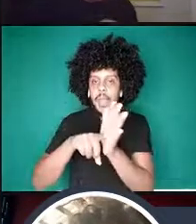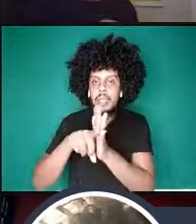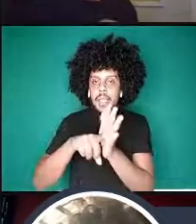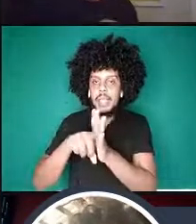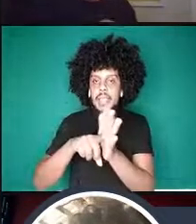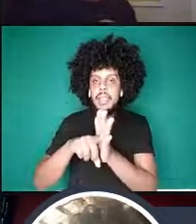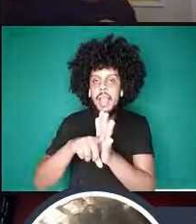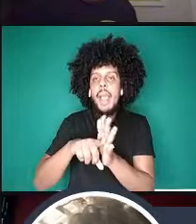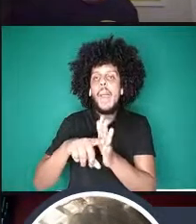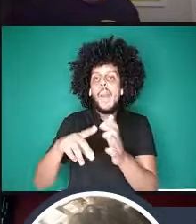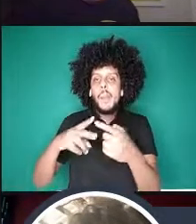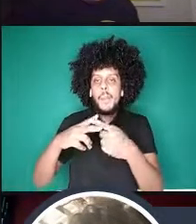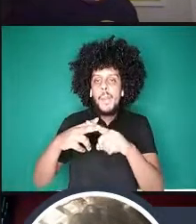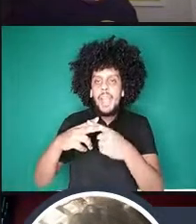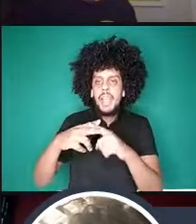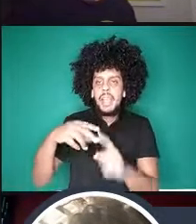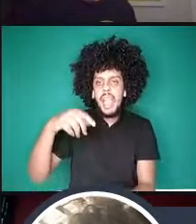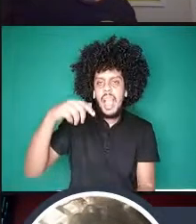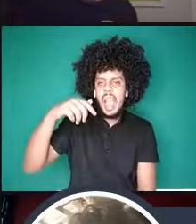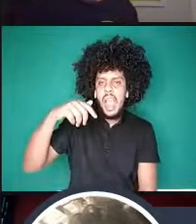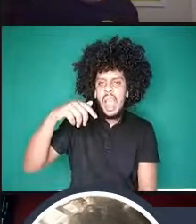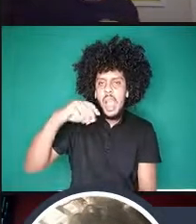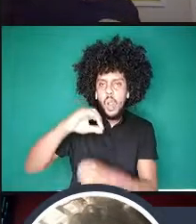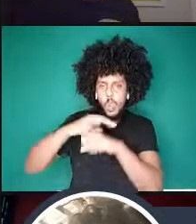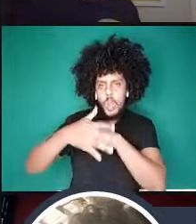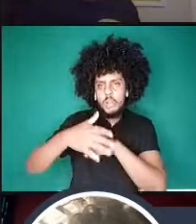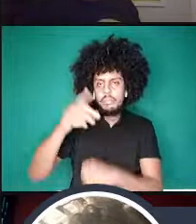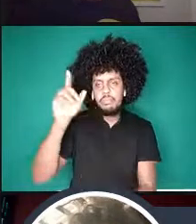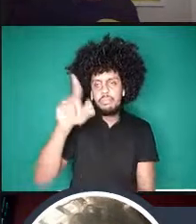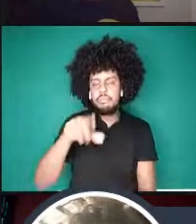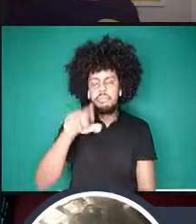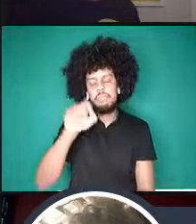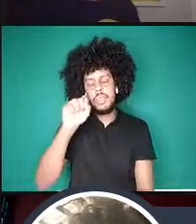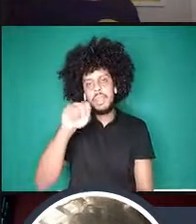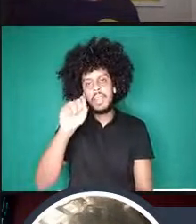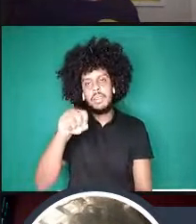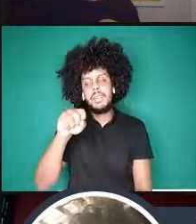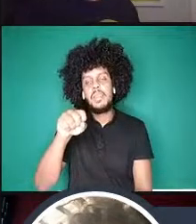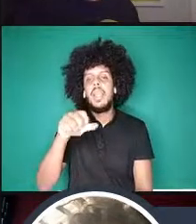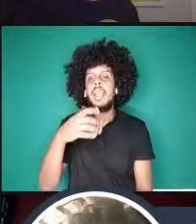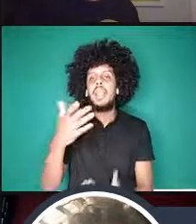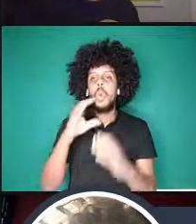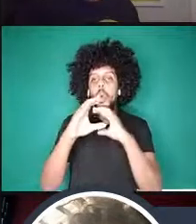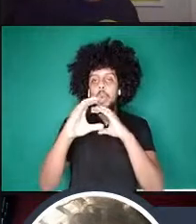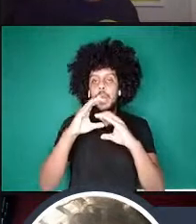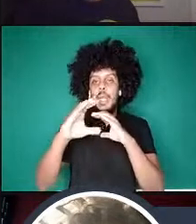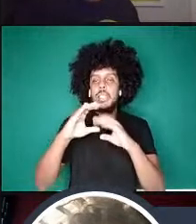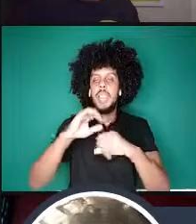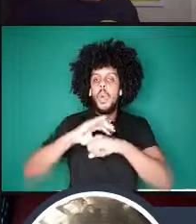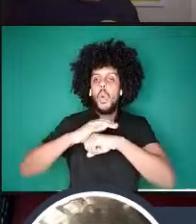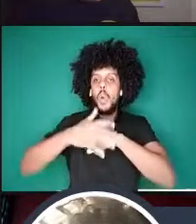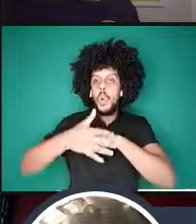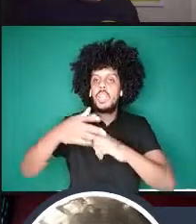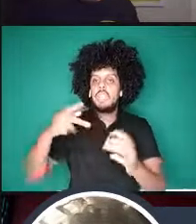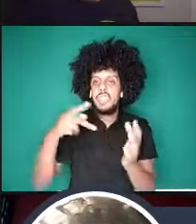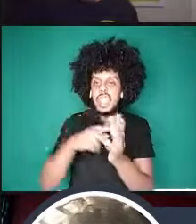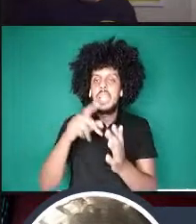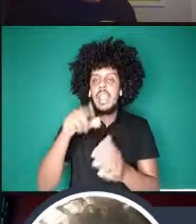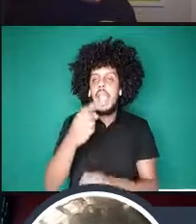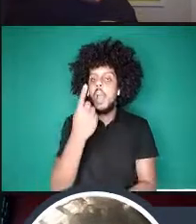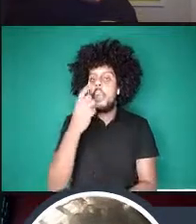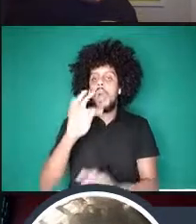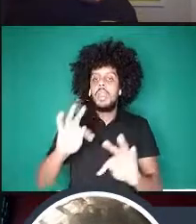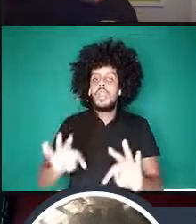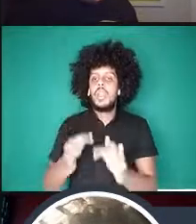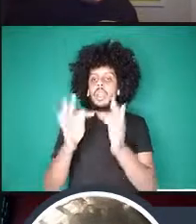das aplicações a comunicação quântica de fato é uma das tecnologias quânticas que estão